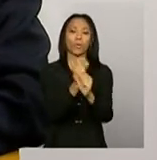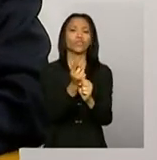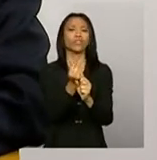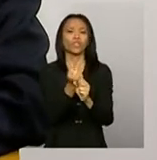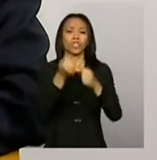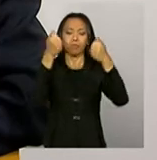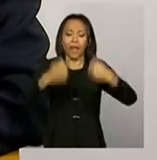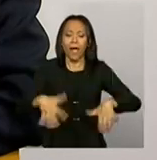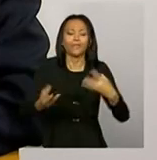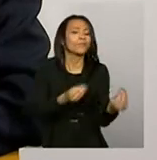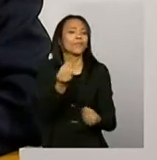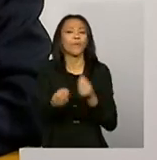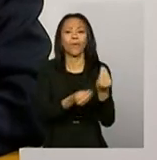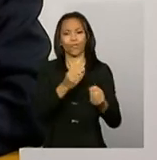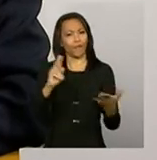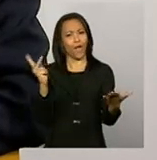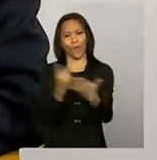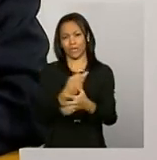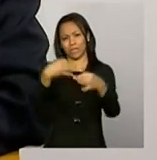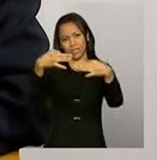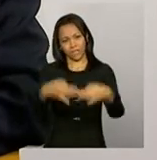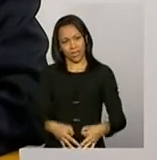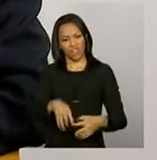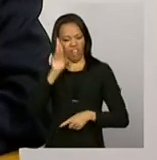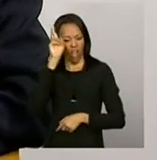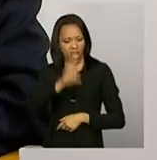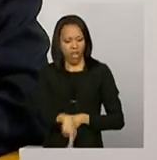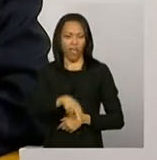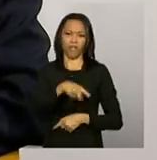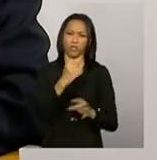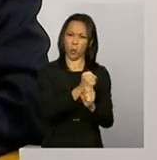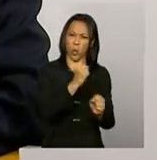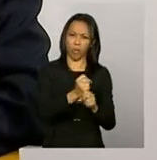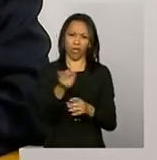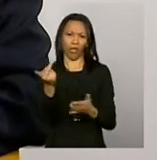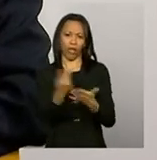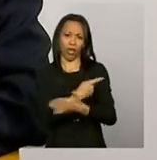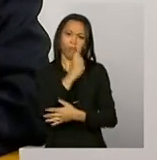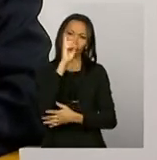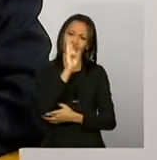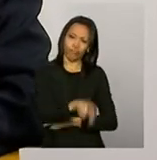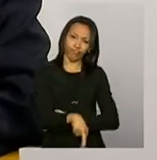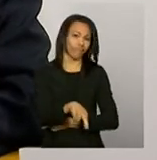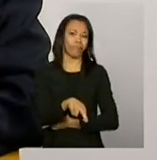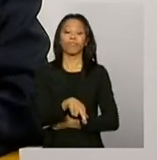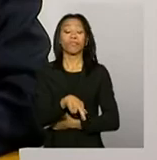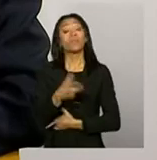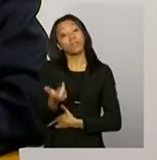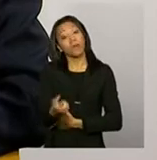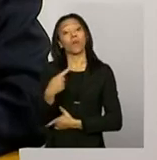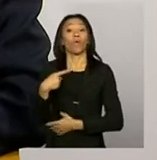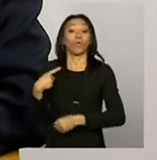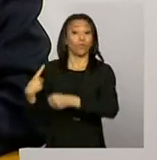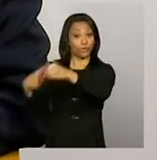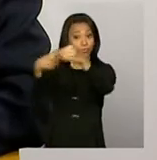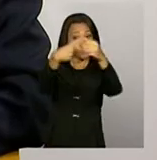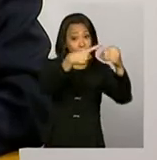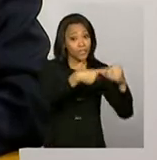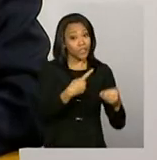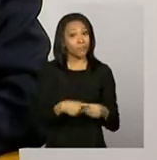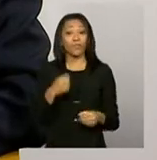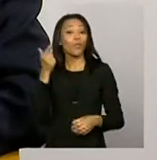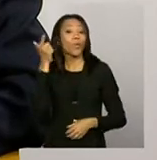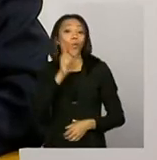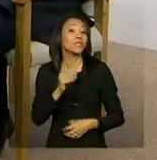de forma correta, vai haver reprovação das contas, consequentemente o município vai deixar de receber os